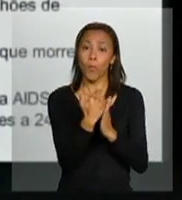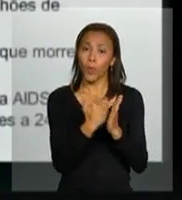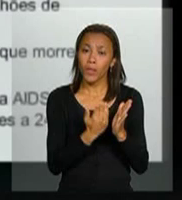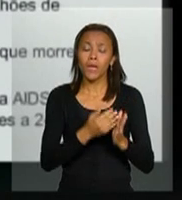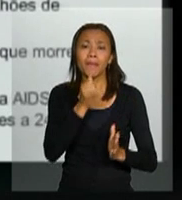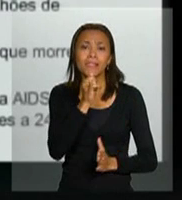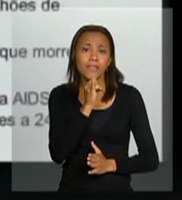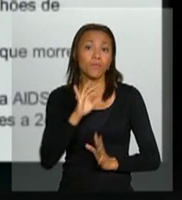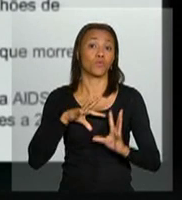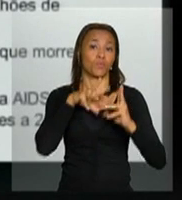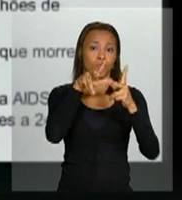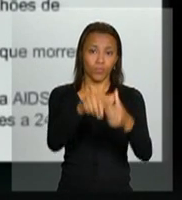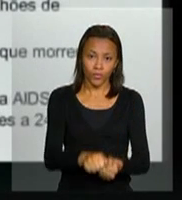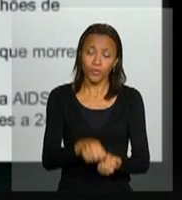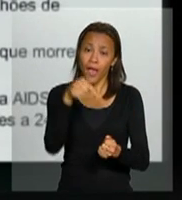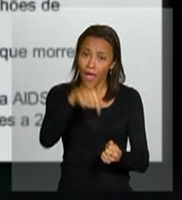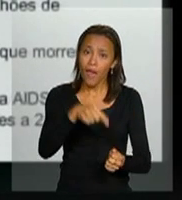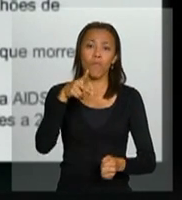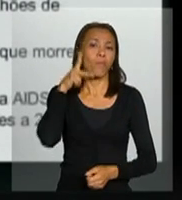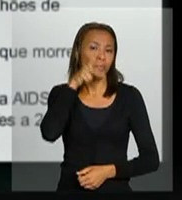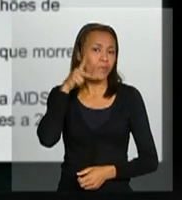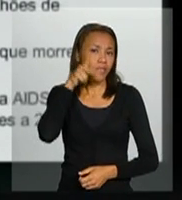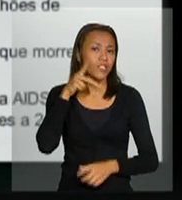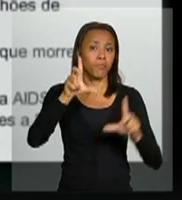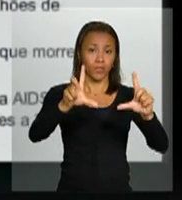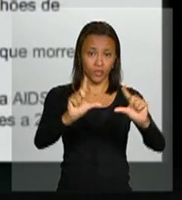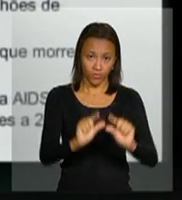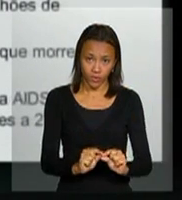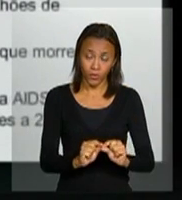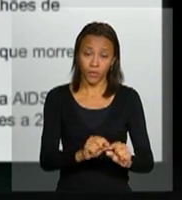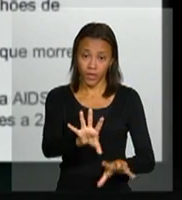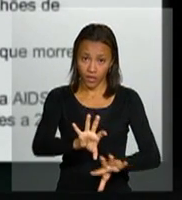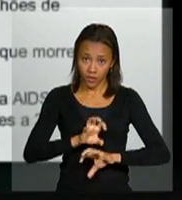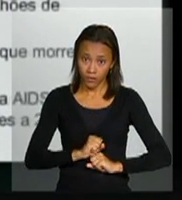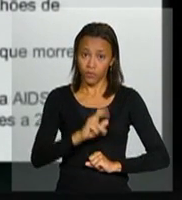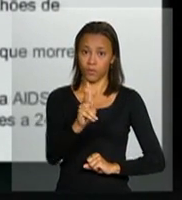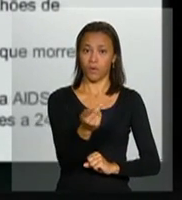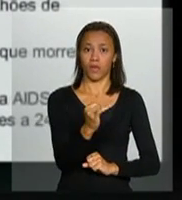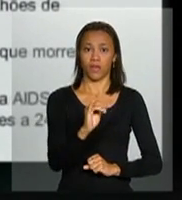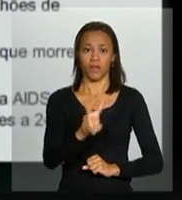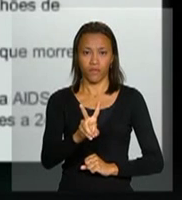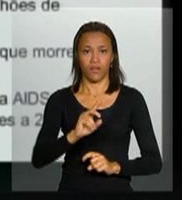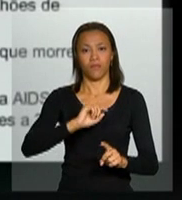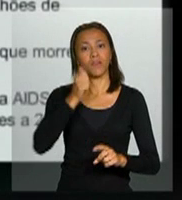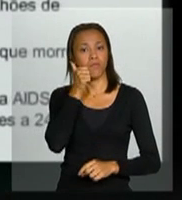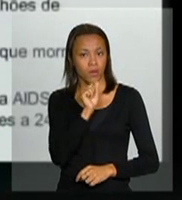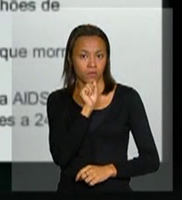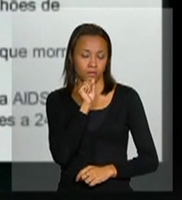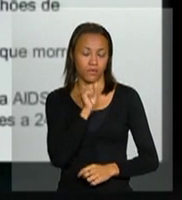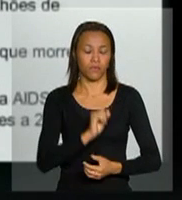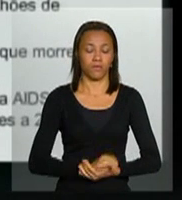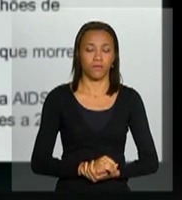de mobilização, na redução da transmissão do HIV e também da sífilis congênita.